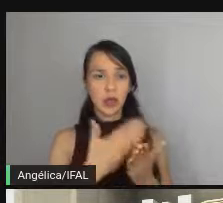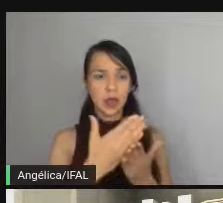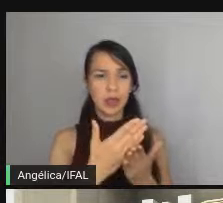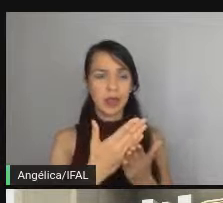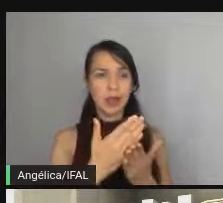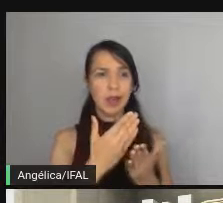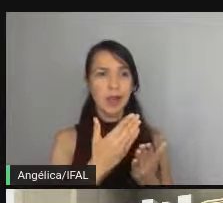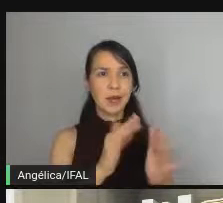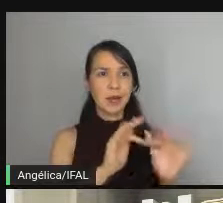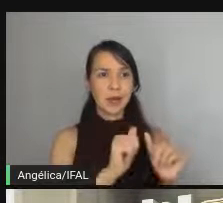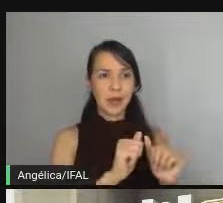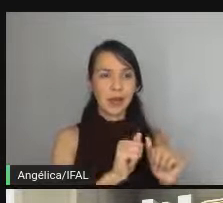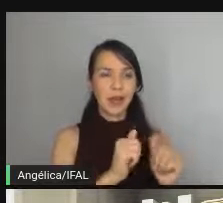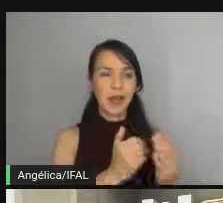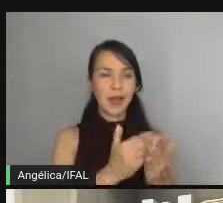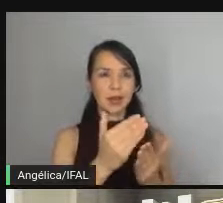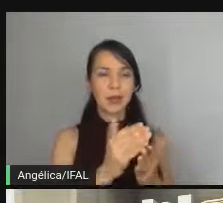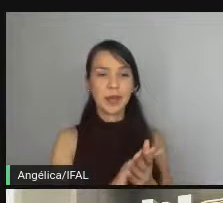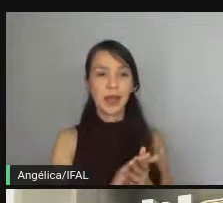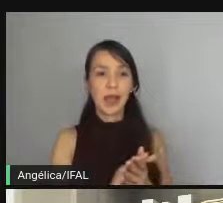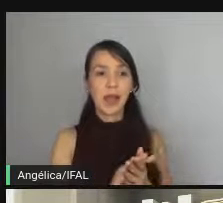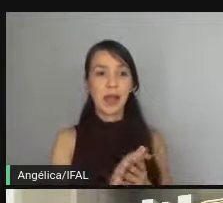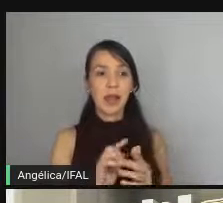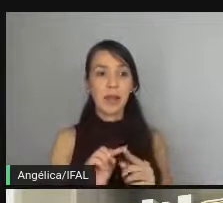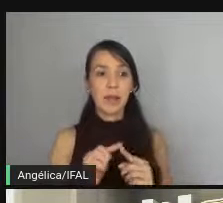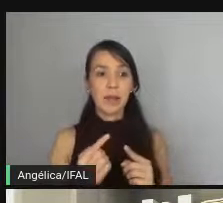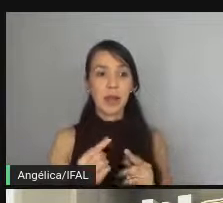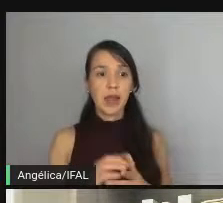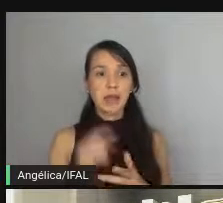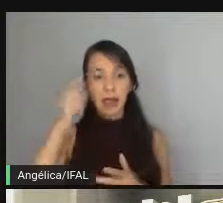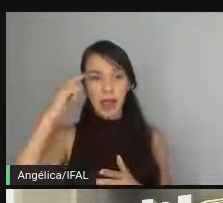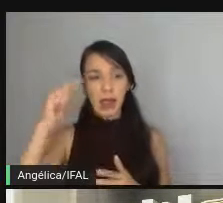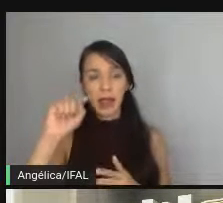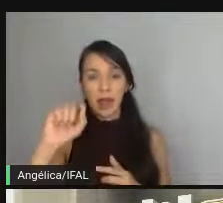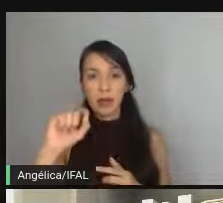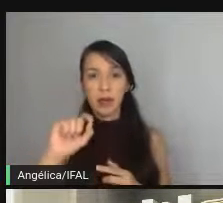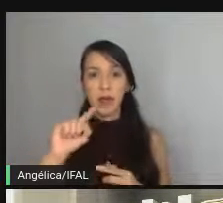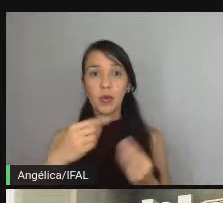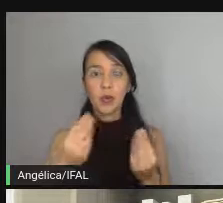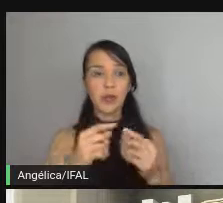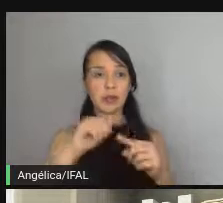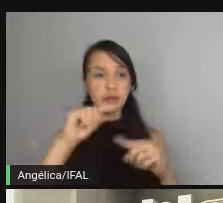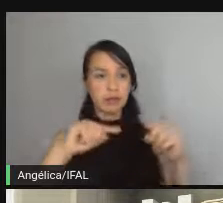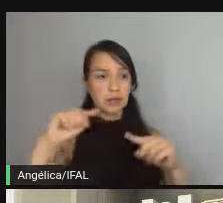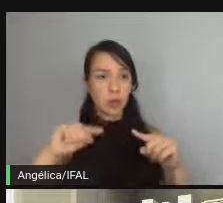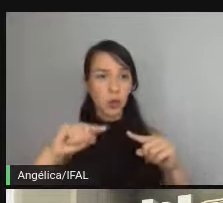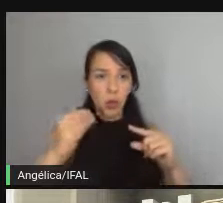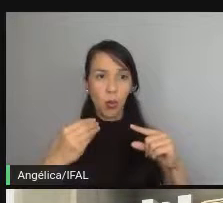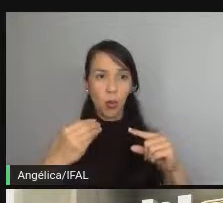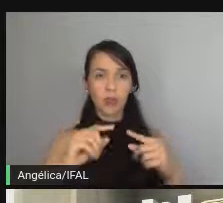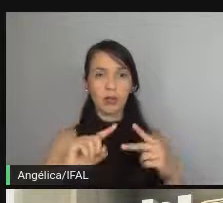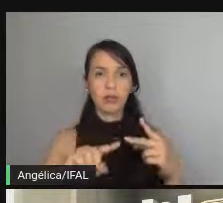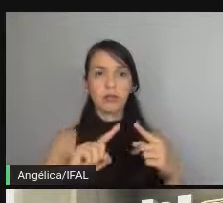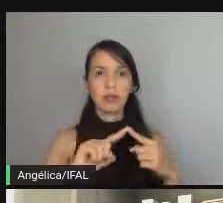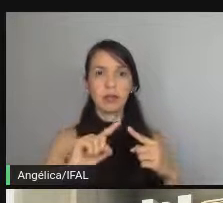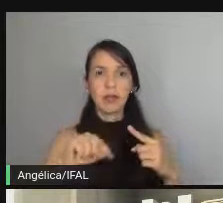o final tá mas a ideia é a como que vai variar são